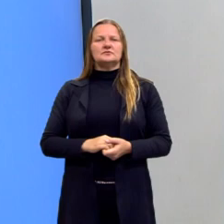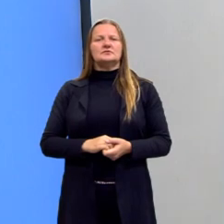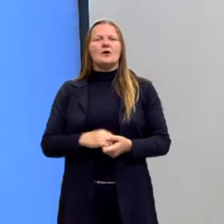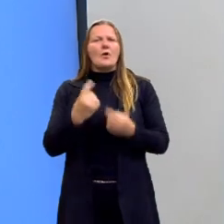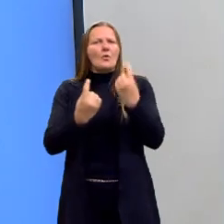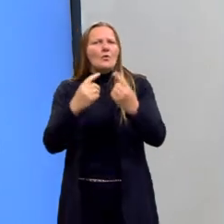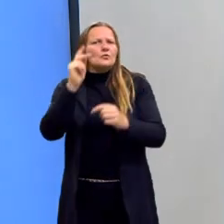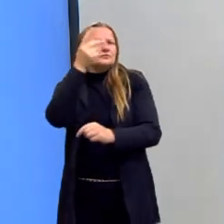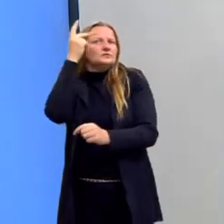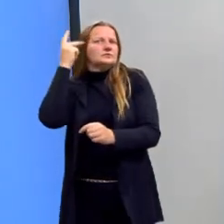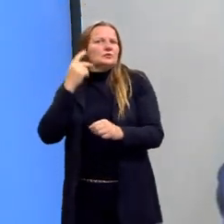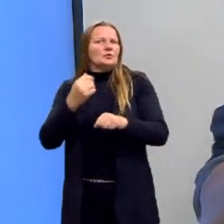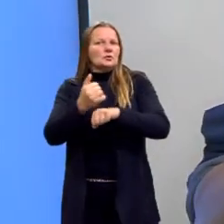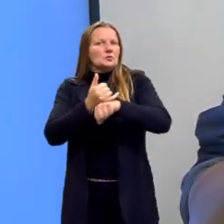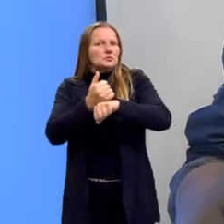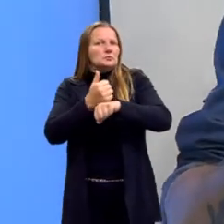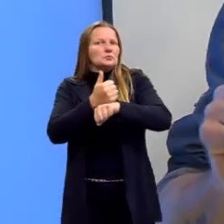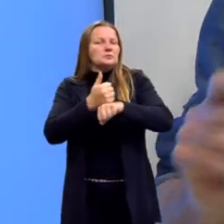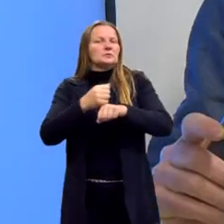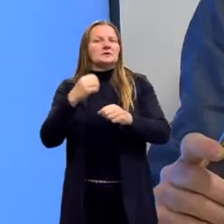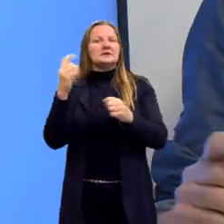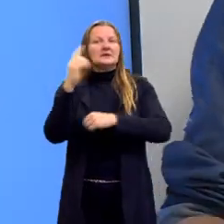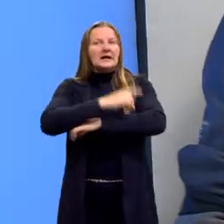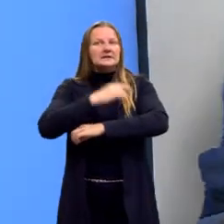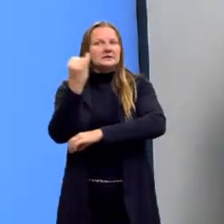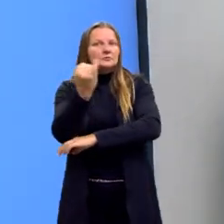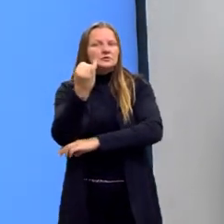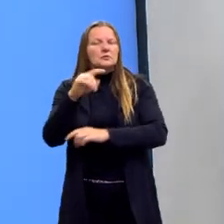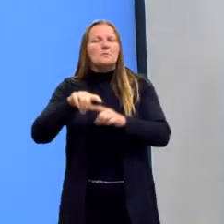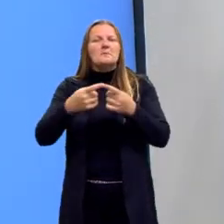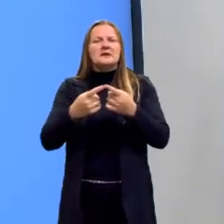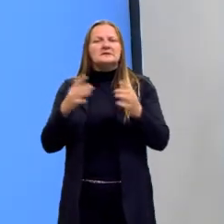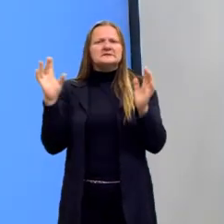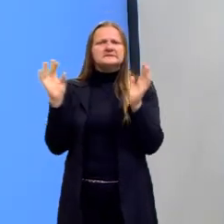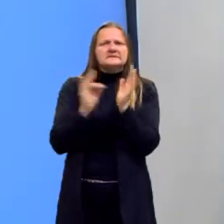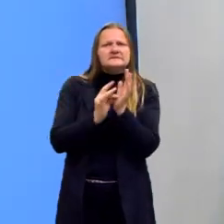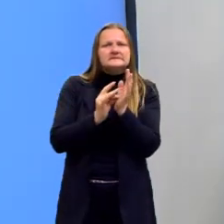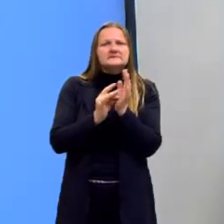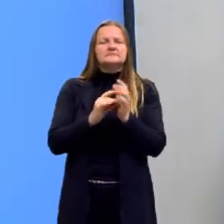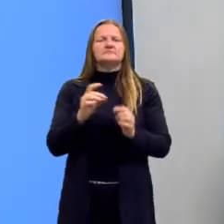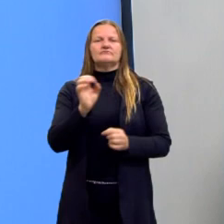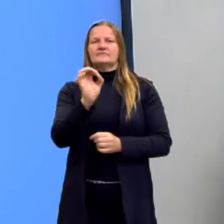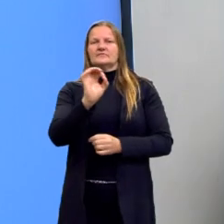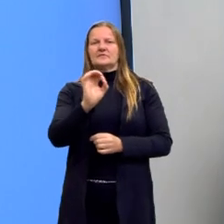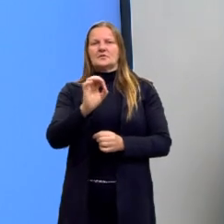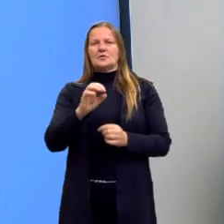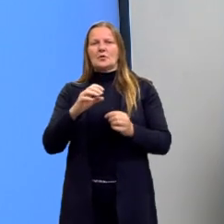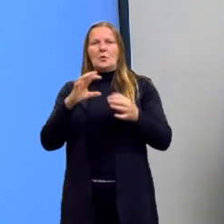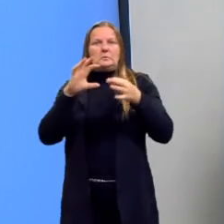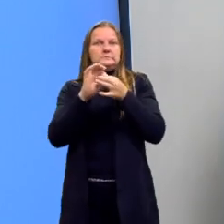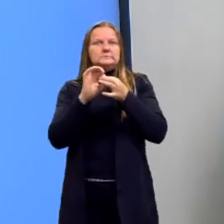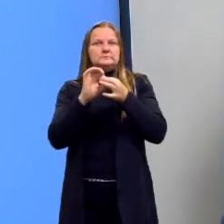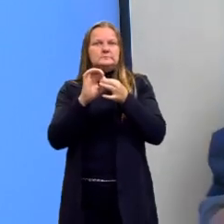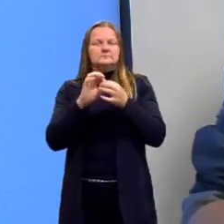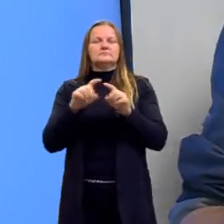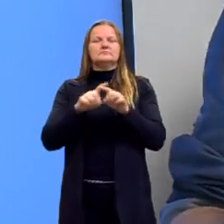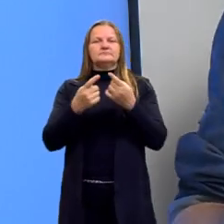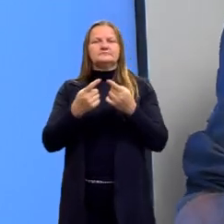algum historiador, algumas datas é importante saber, mas não se aprenda nisso, não fica preso em relação a isso.